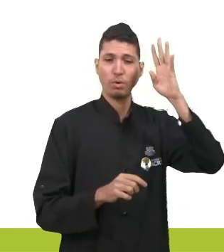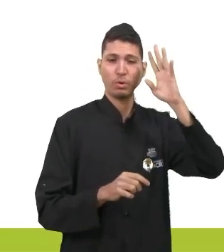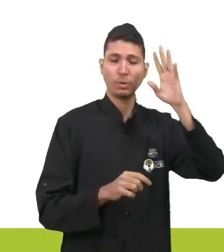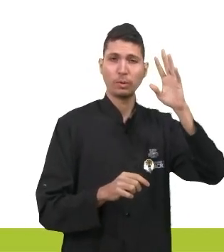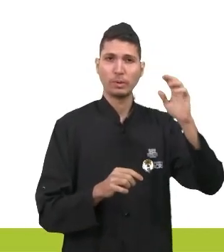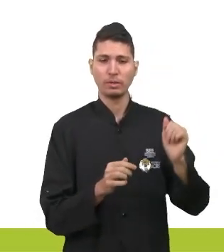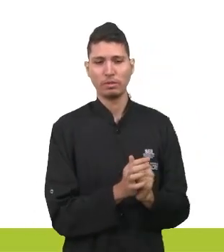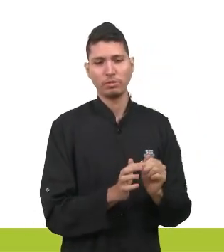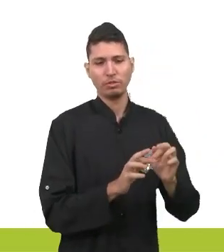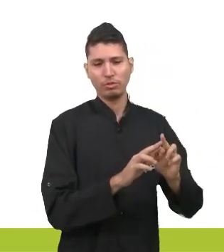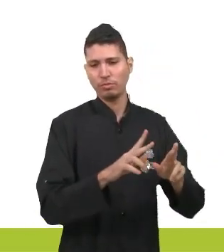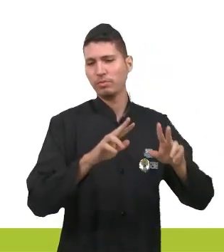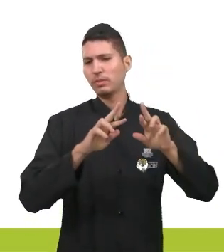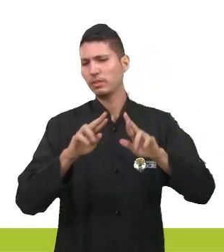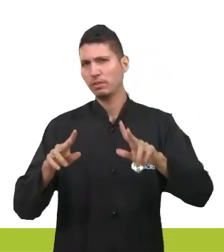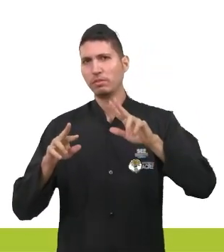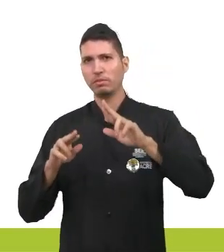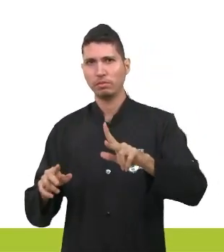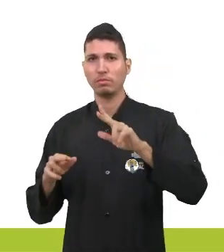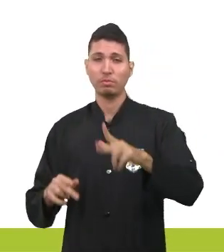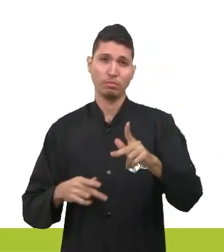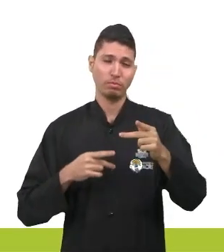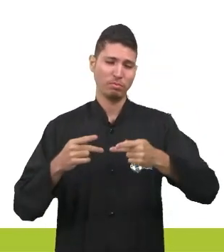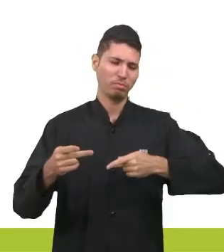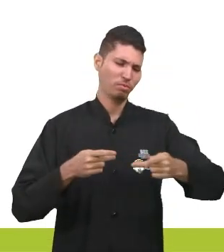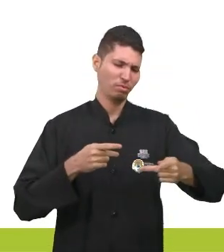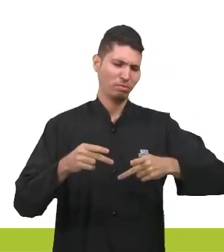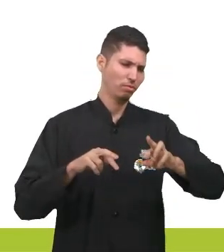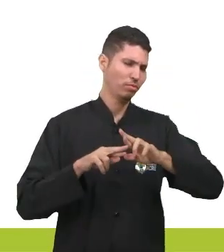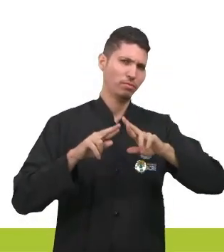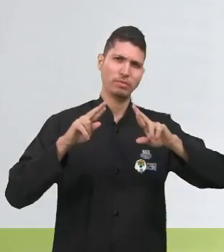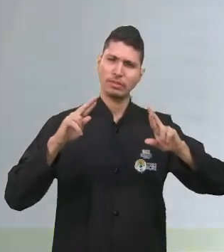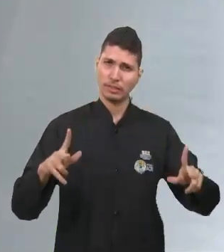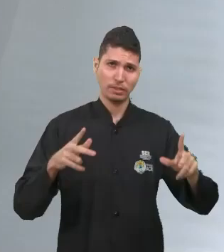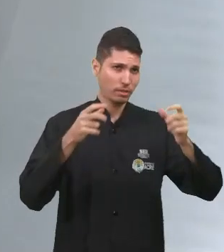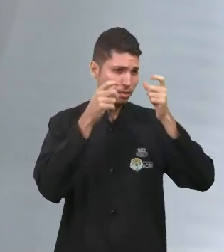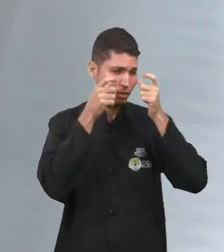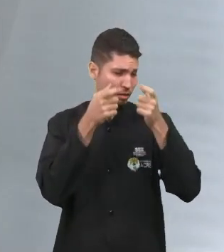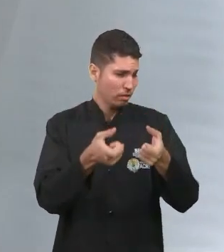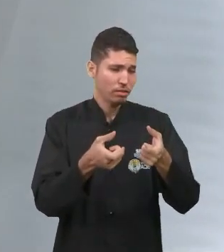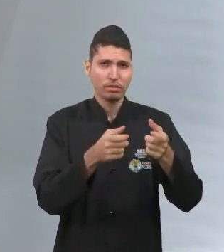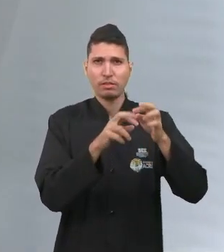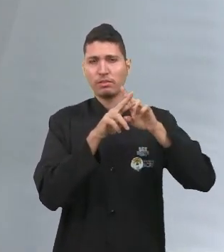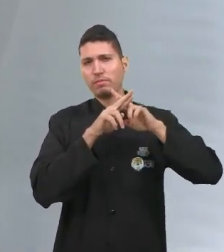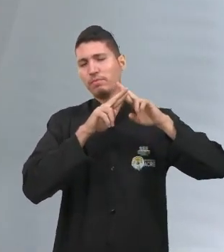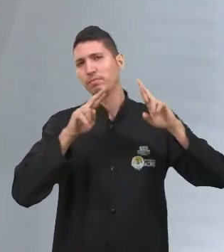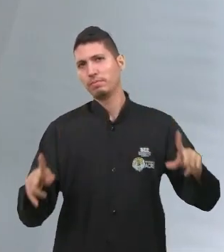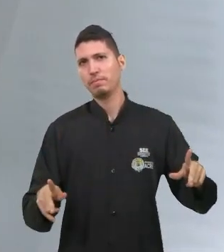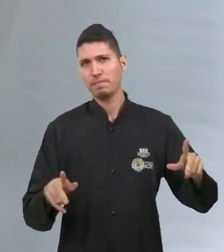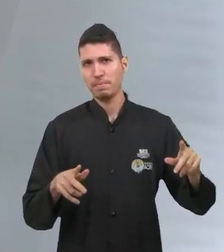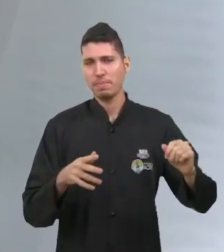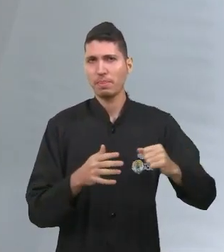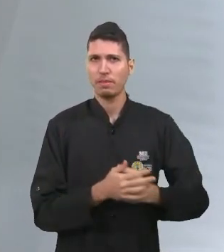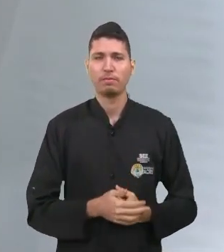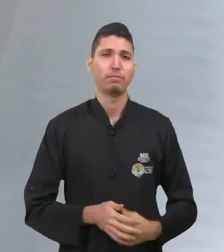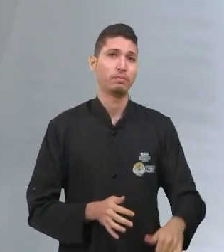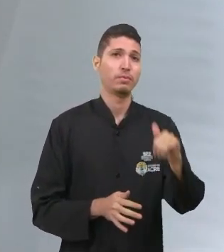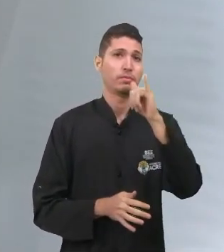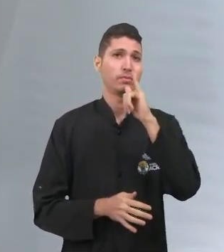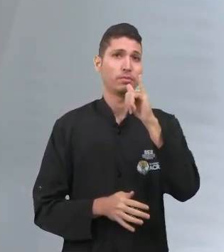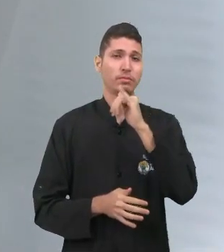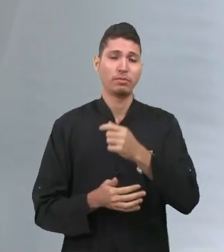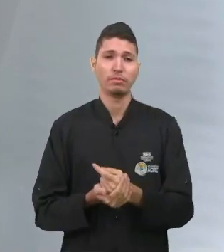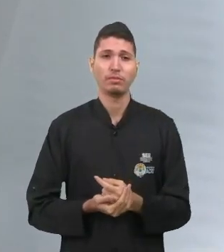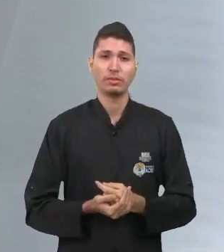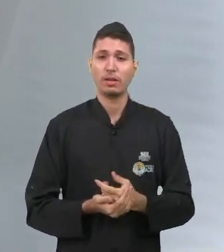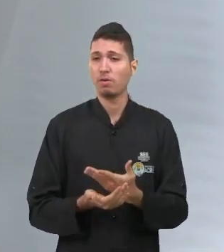Muitas delas não têm os mesmos planos, os mesmos interesses, né? Por exemplo, muitos de vocês não